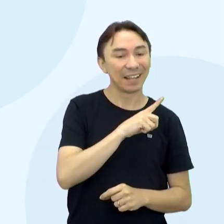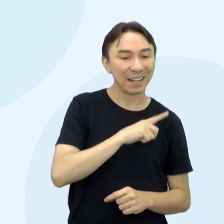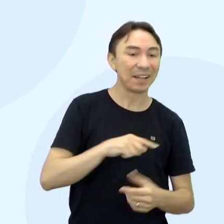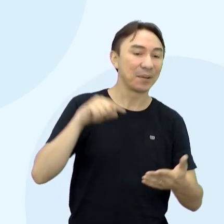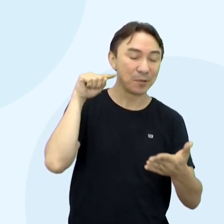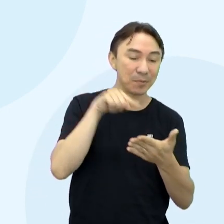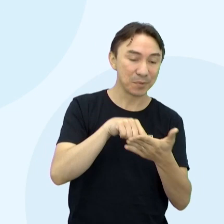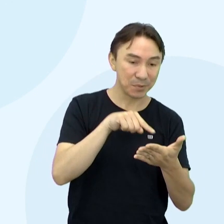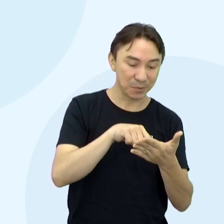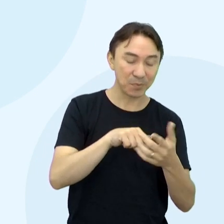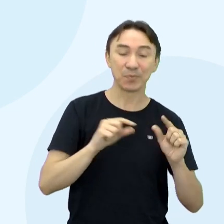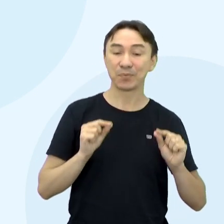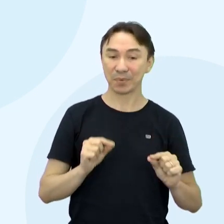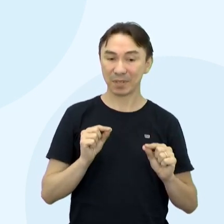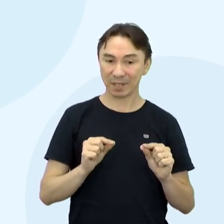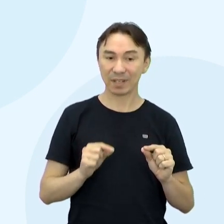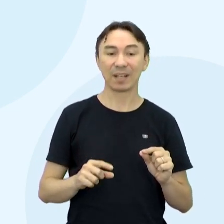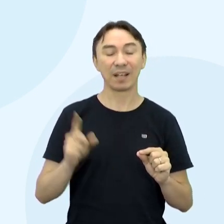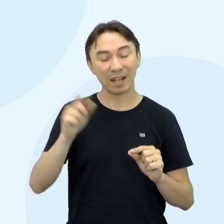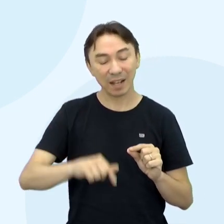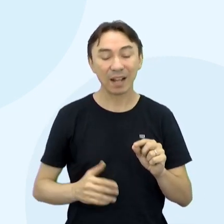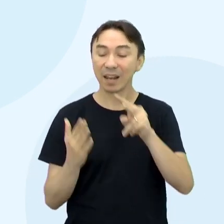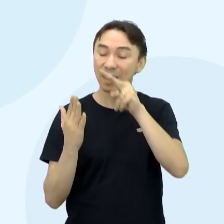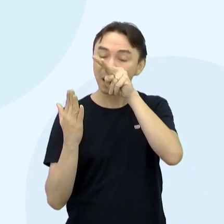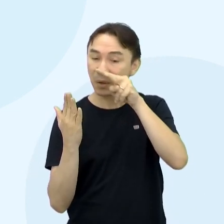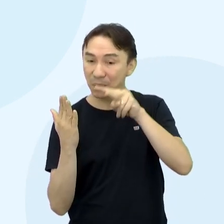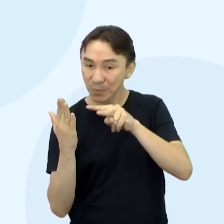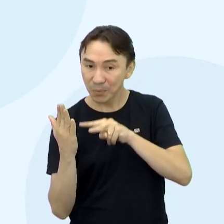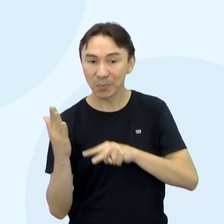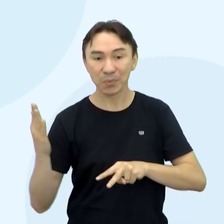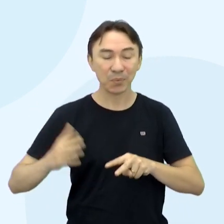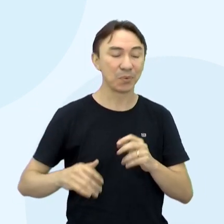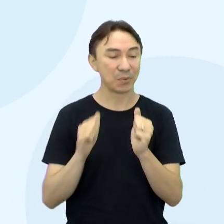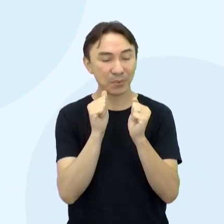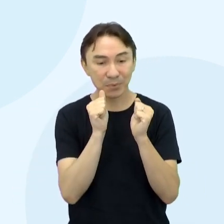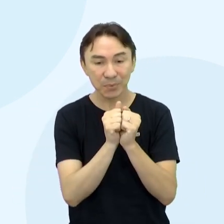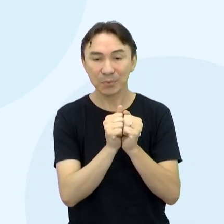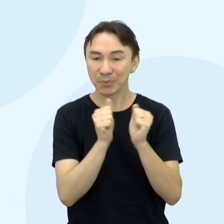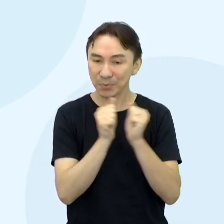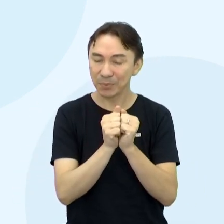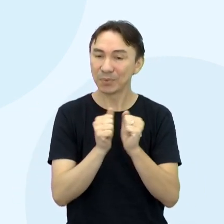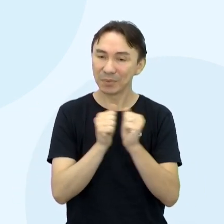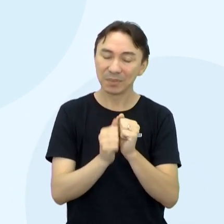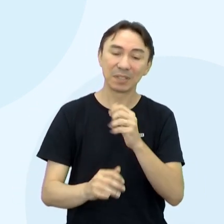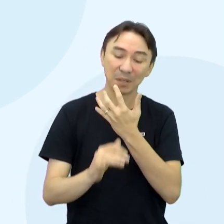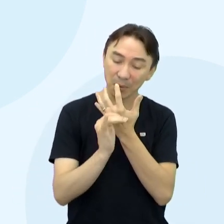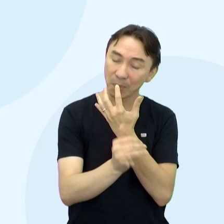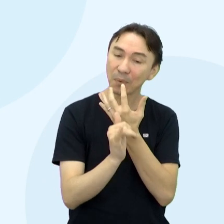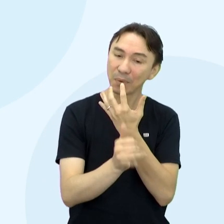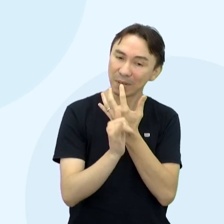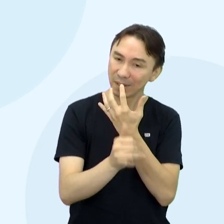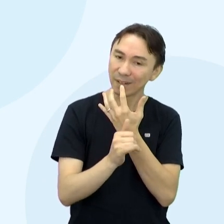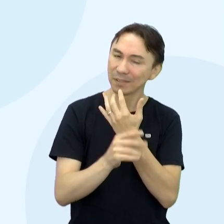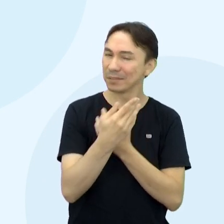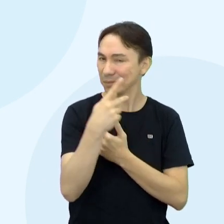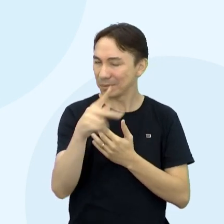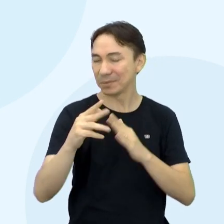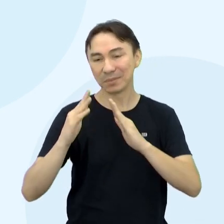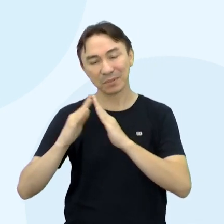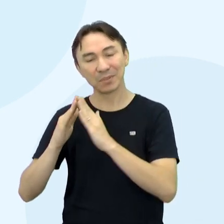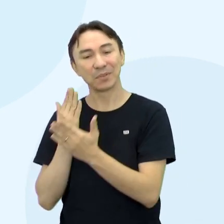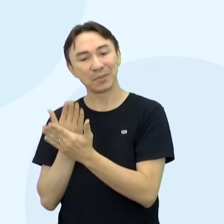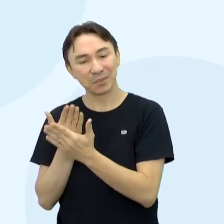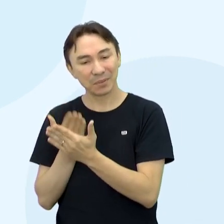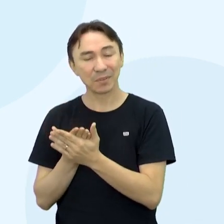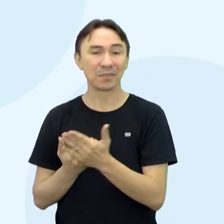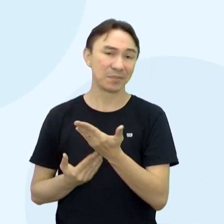compartilhada da crônica do professor Mauro Farias na escola Vocês vão compartilhar a de vocês,